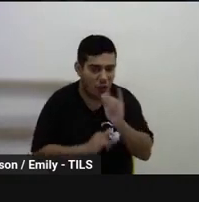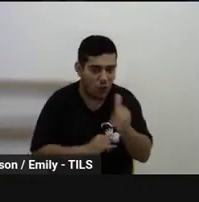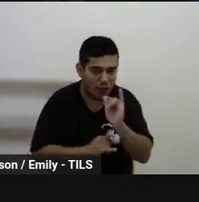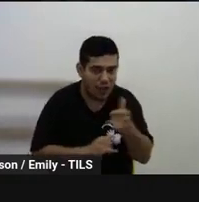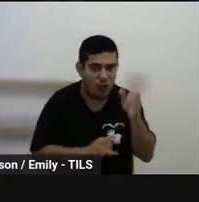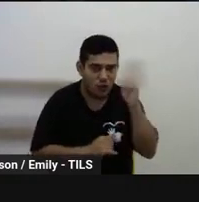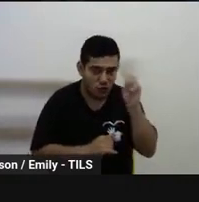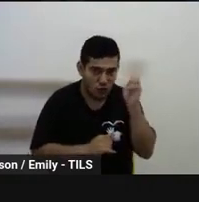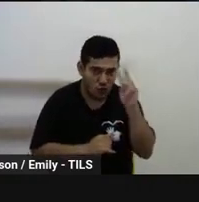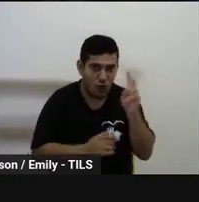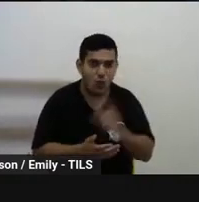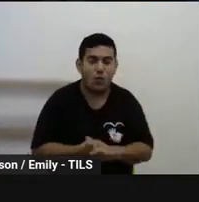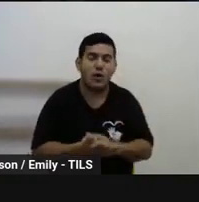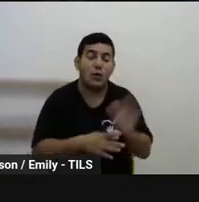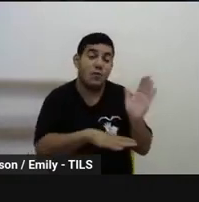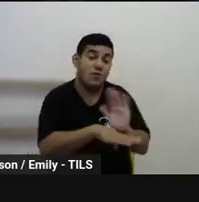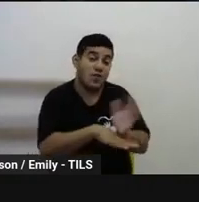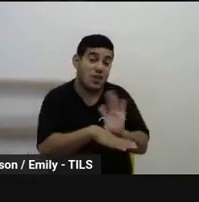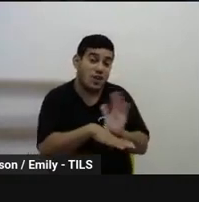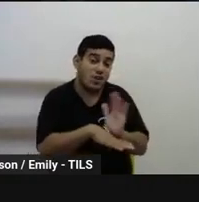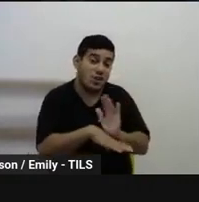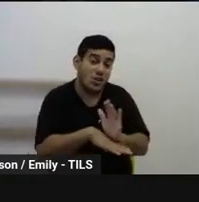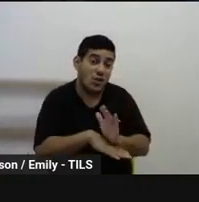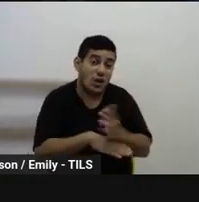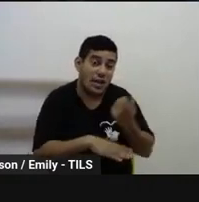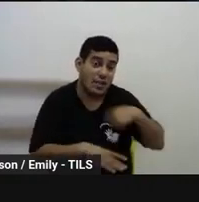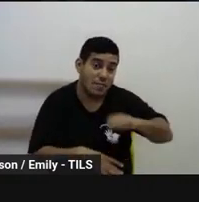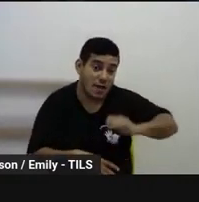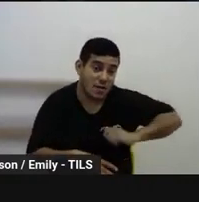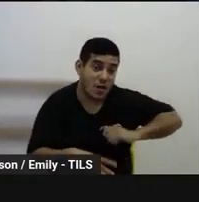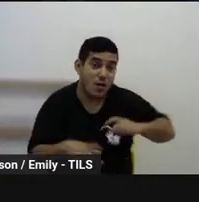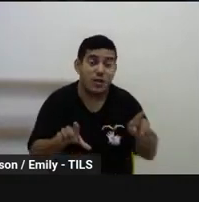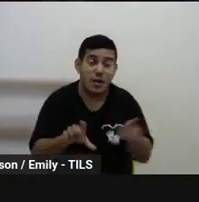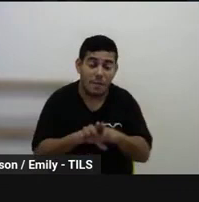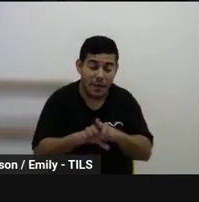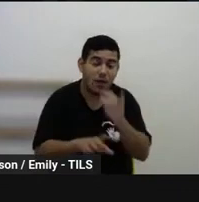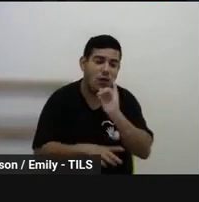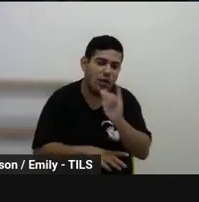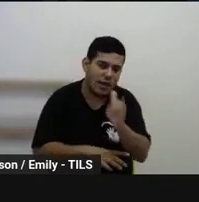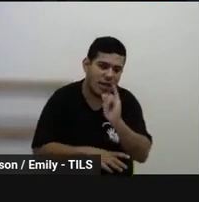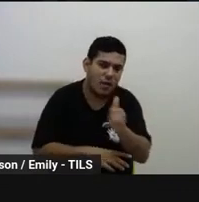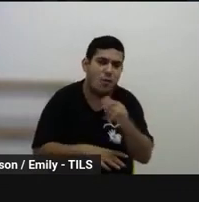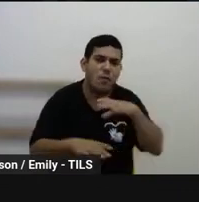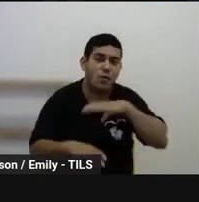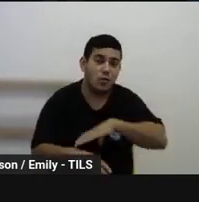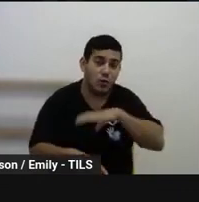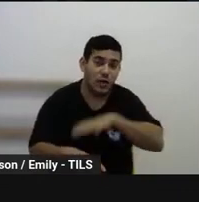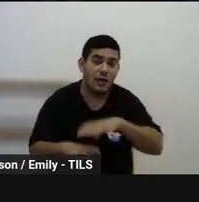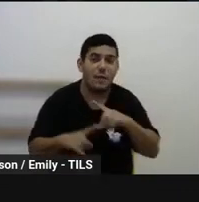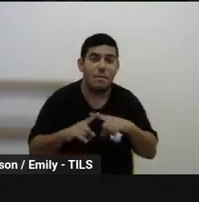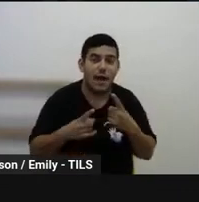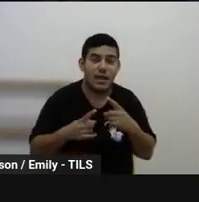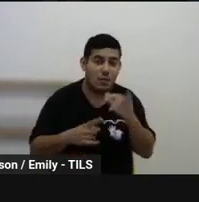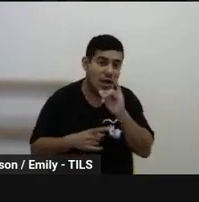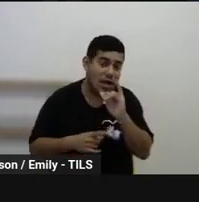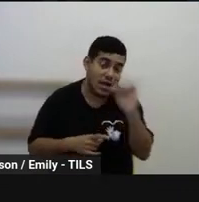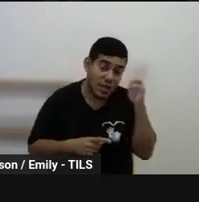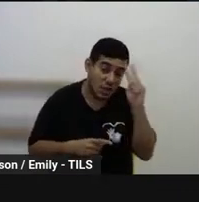forma, a gente pode buscar um vídeo em espanhol, traga essa contação, ou então em português mesmo, mas que seja uma história